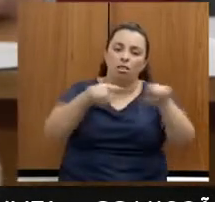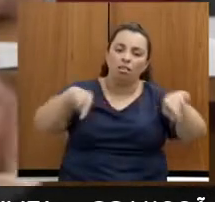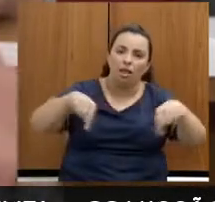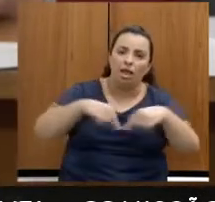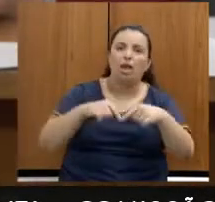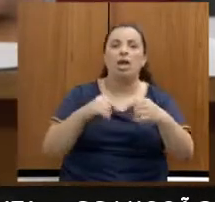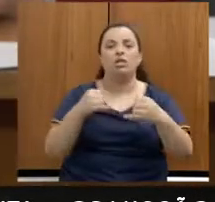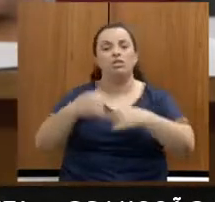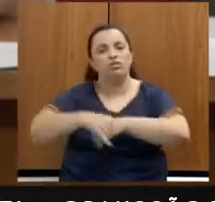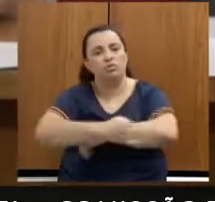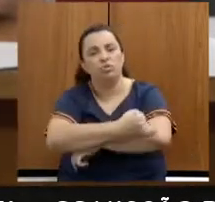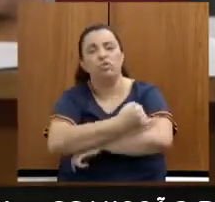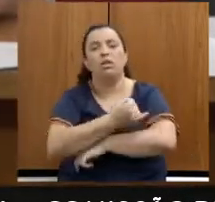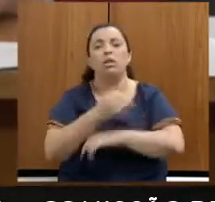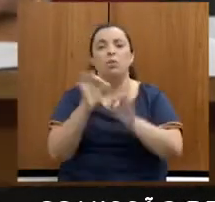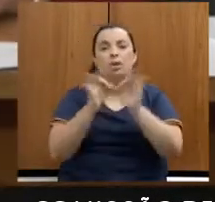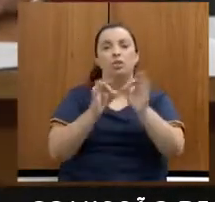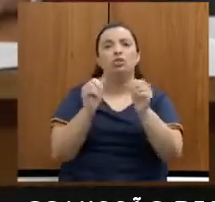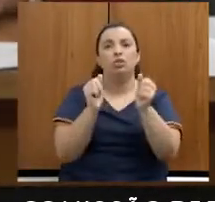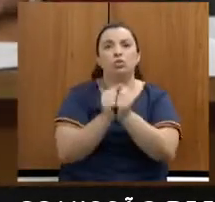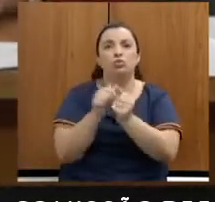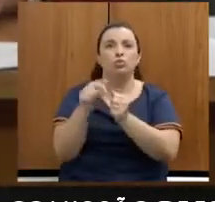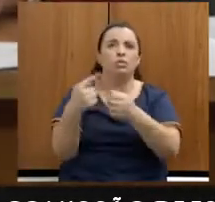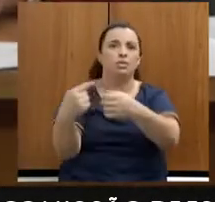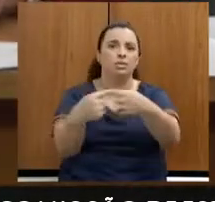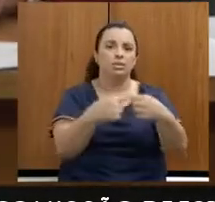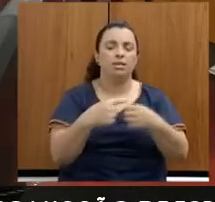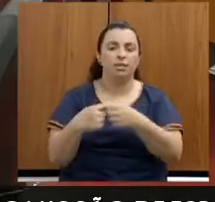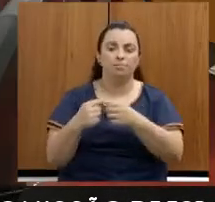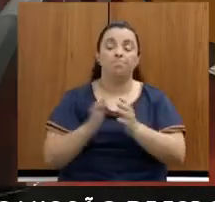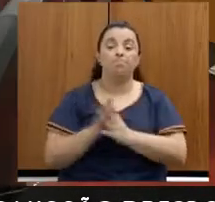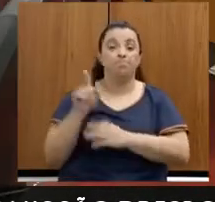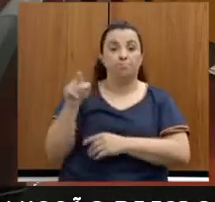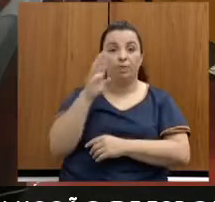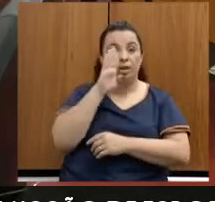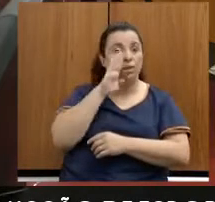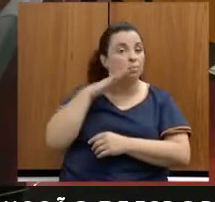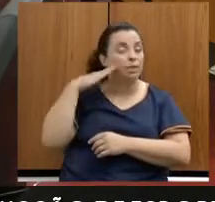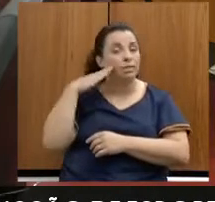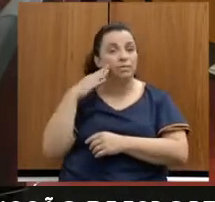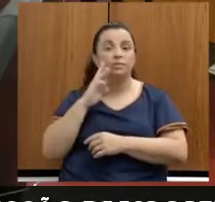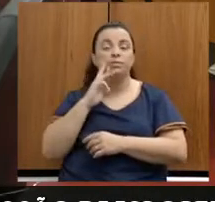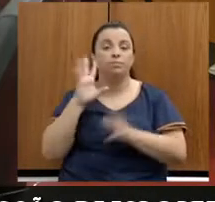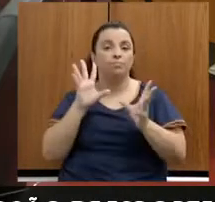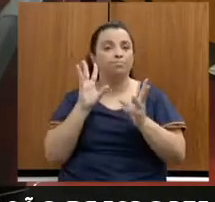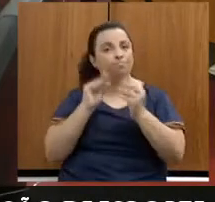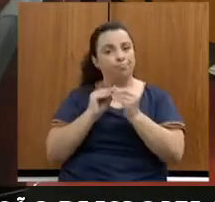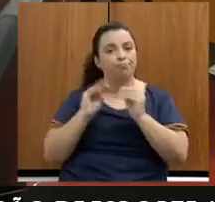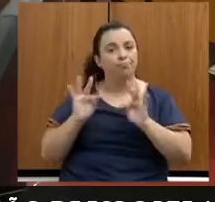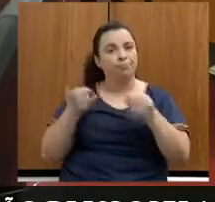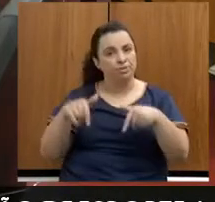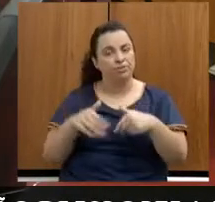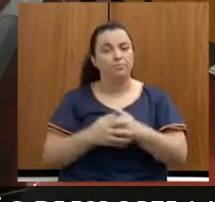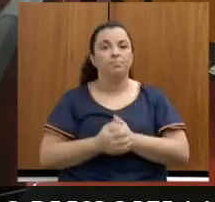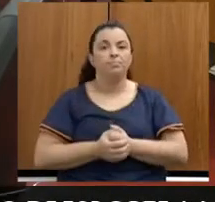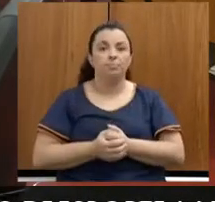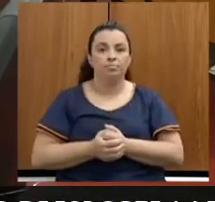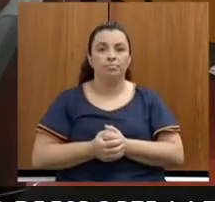planejamento com os municípios. Com a palavra a deputada Beatriz para suas considerações e sinais.